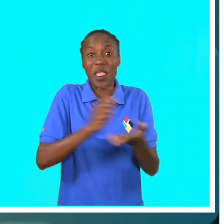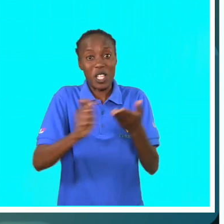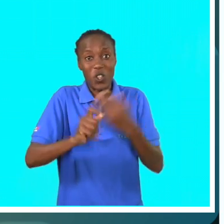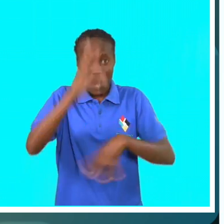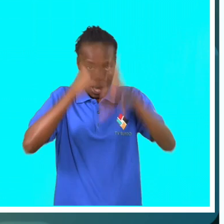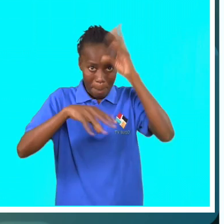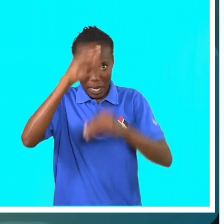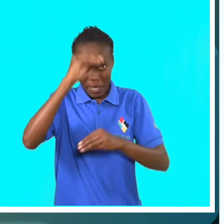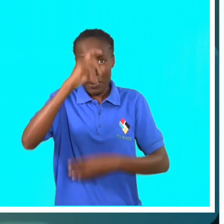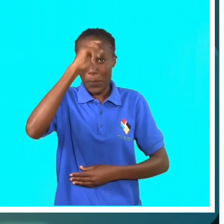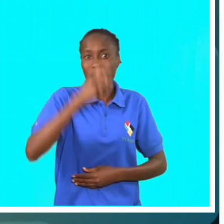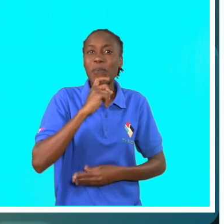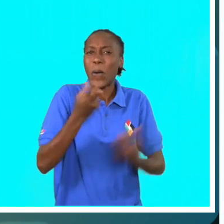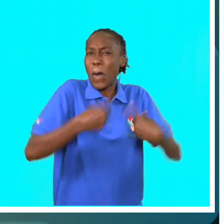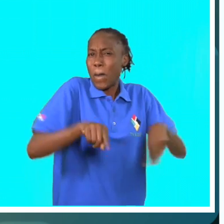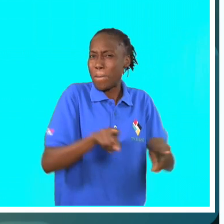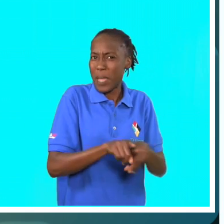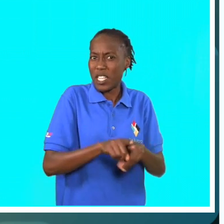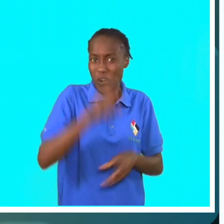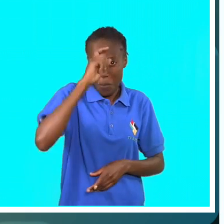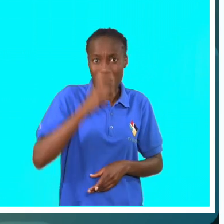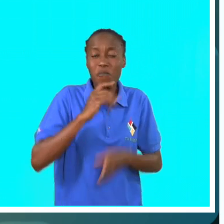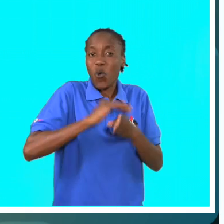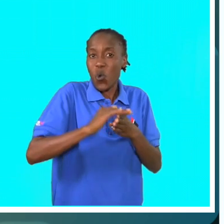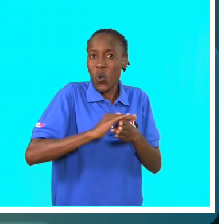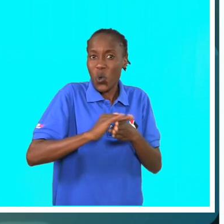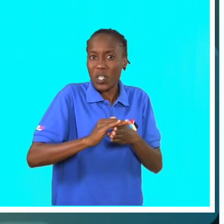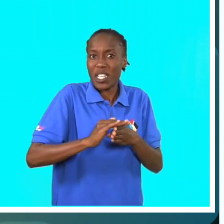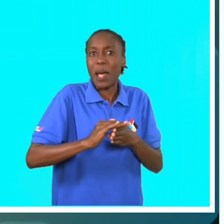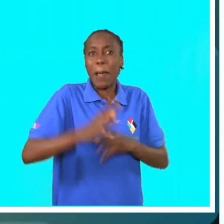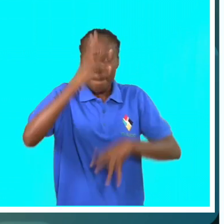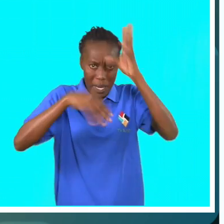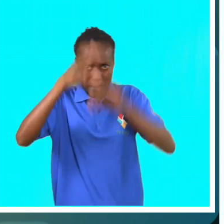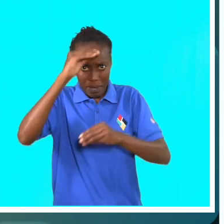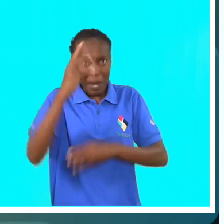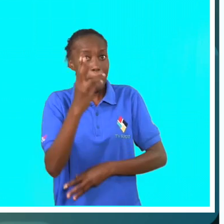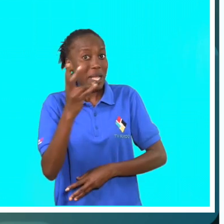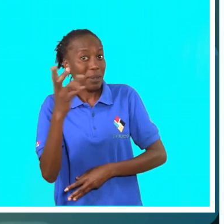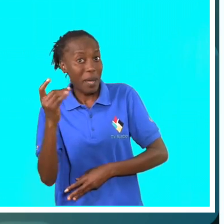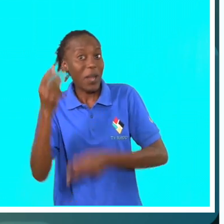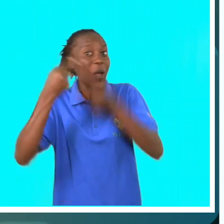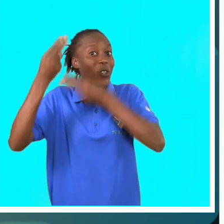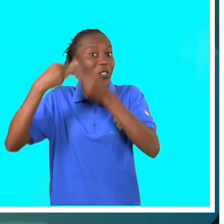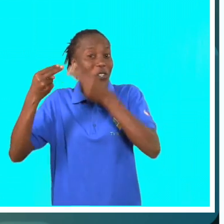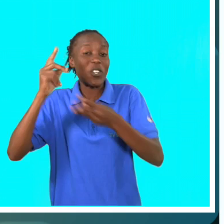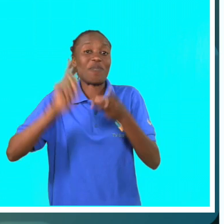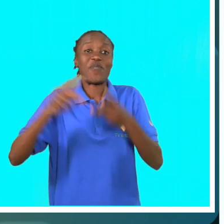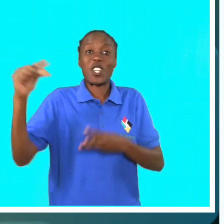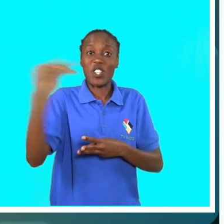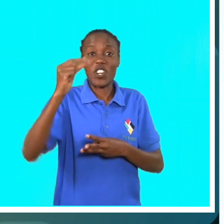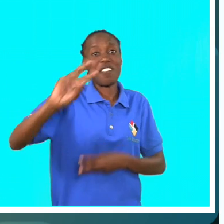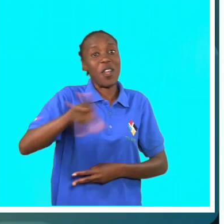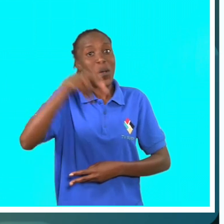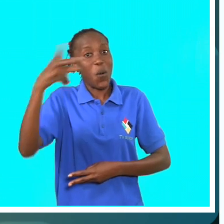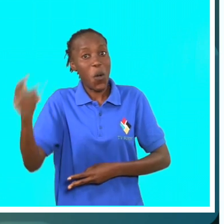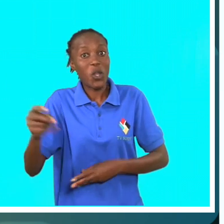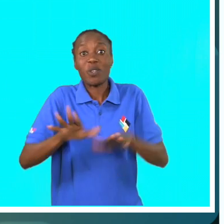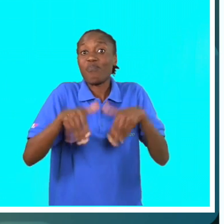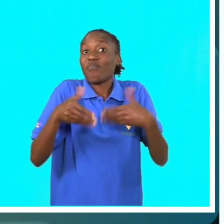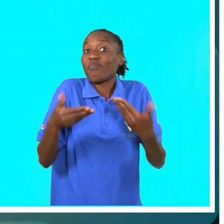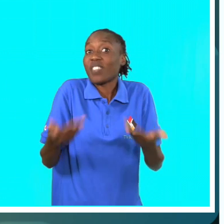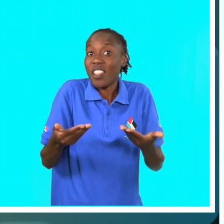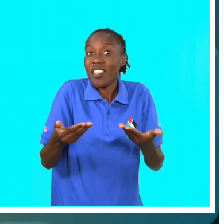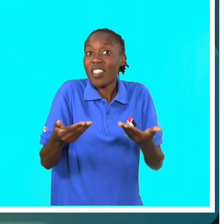mas também na escola aprendem português e o mesmo português usam para aprender matemática, história e